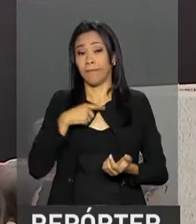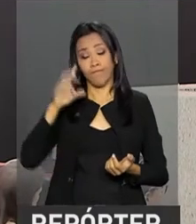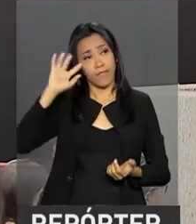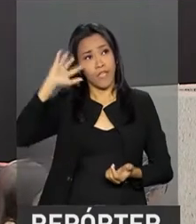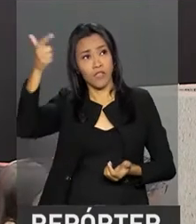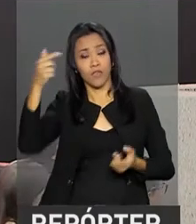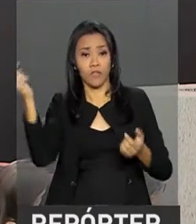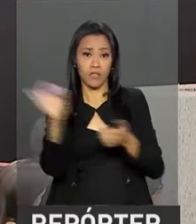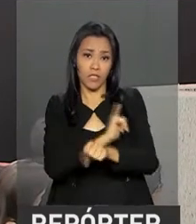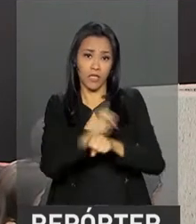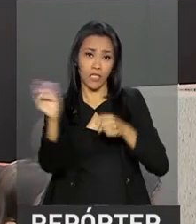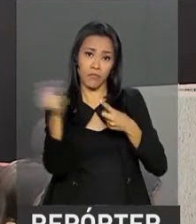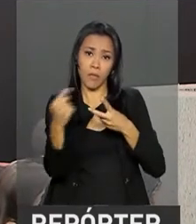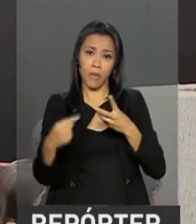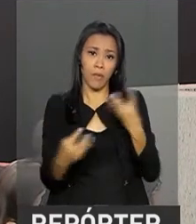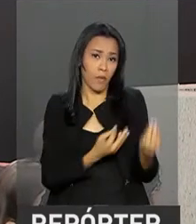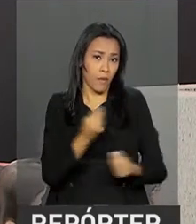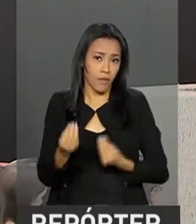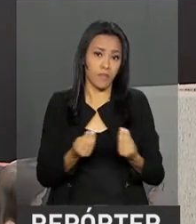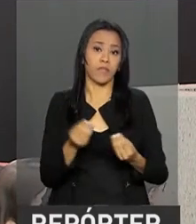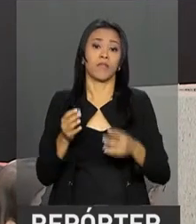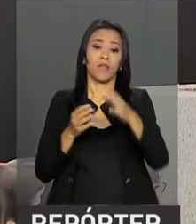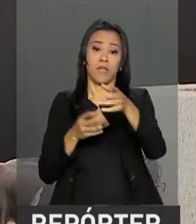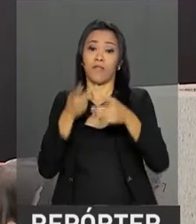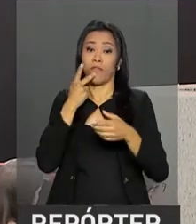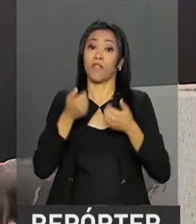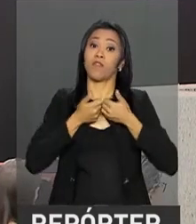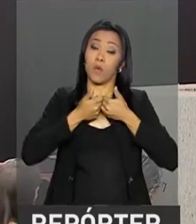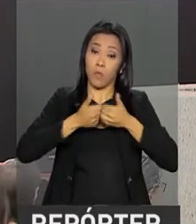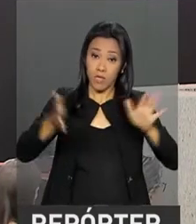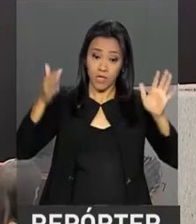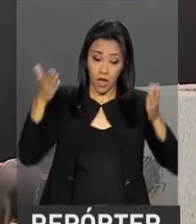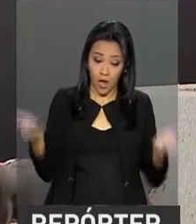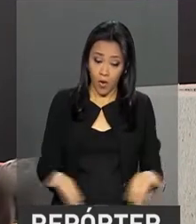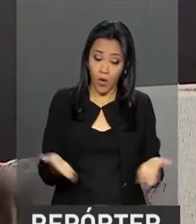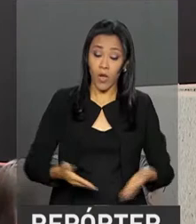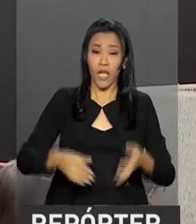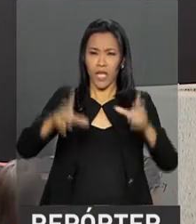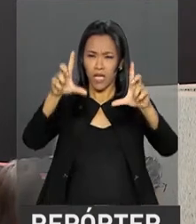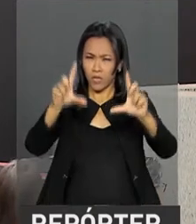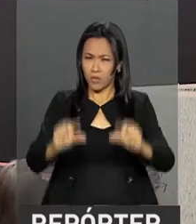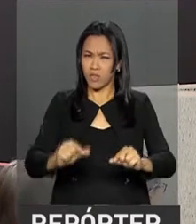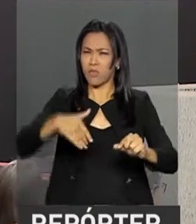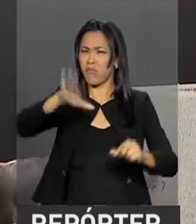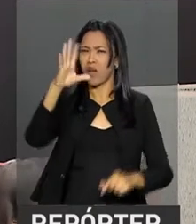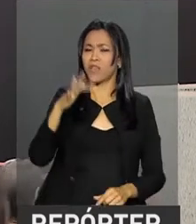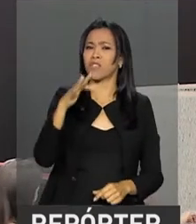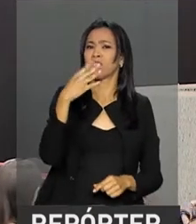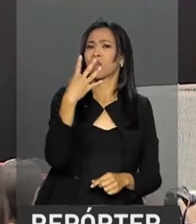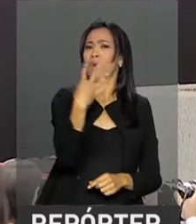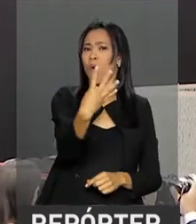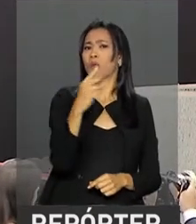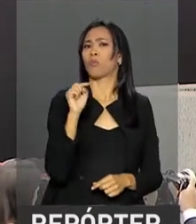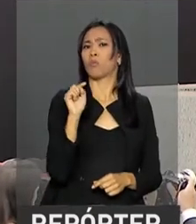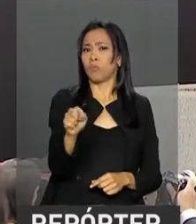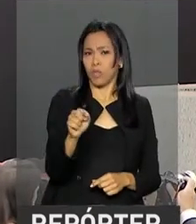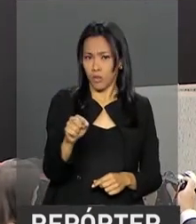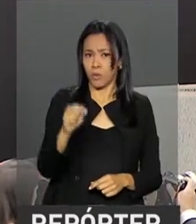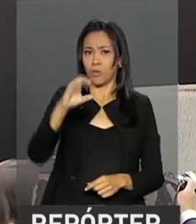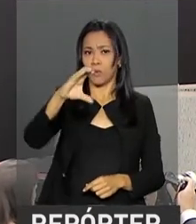Começaram logo no início do governo com a redução de mais de 4 mil cargos, a